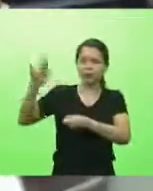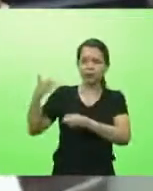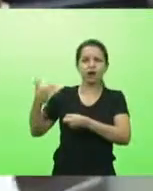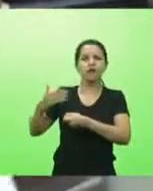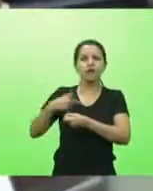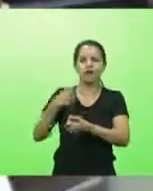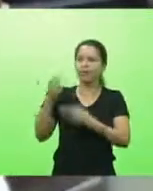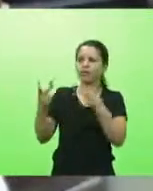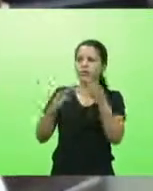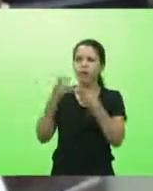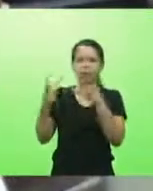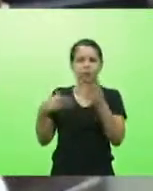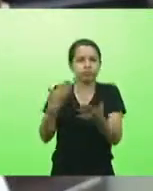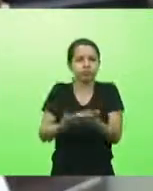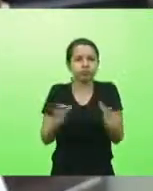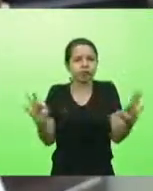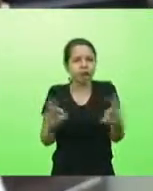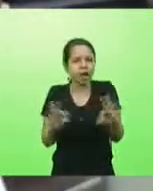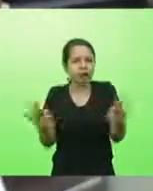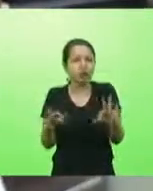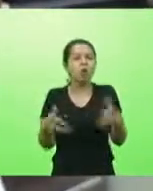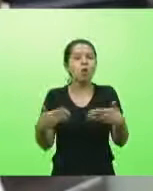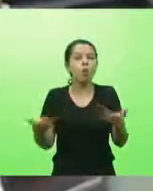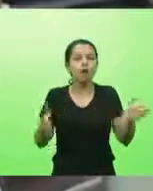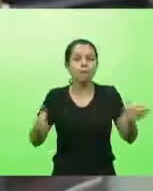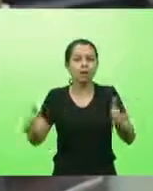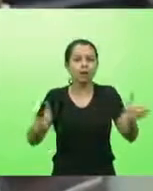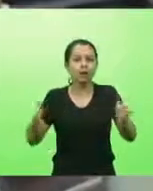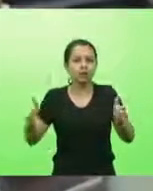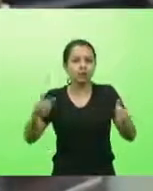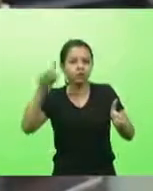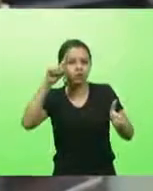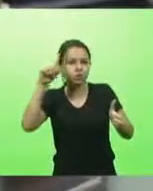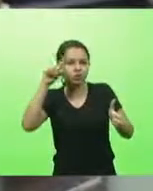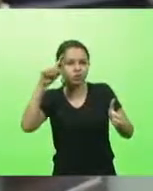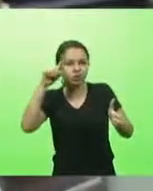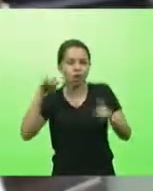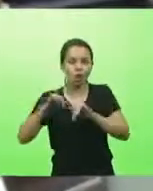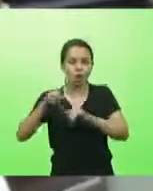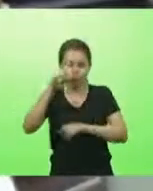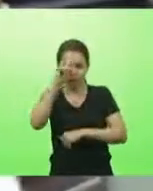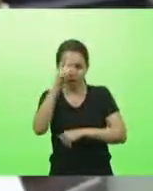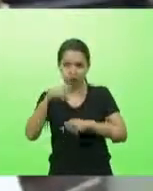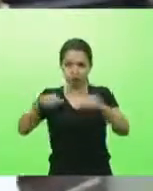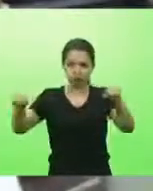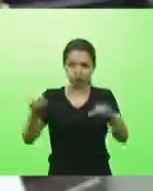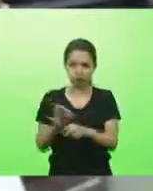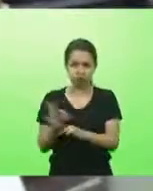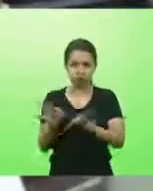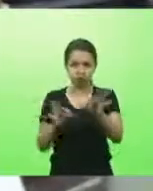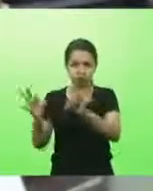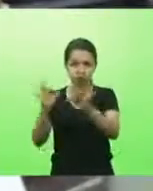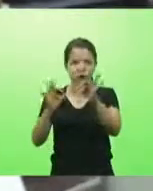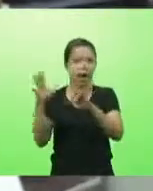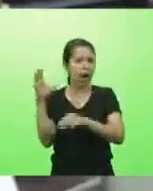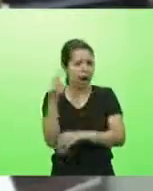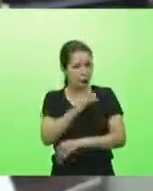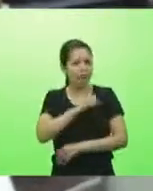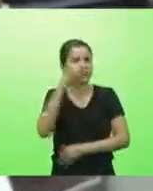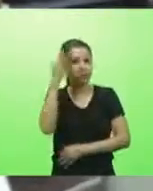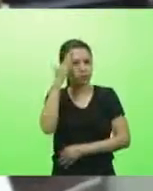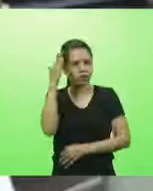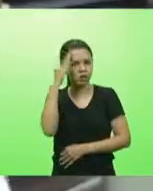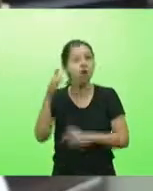Qual seria o prazo para a instalação deste hospital que eu sei que é coisa rápida? onde seria instalado?